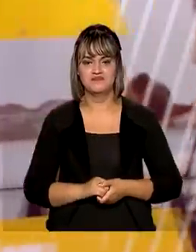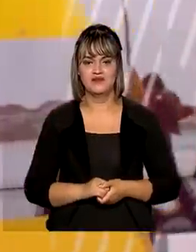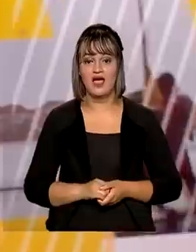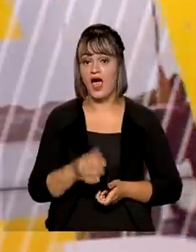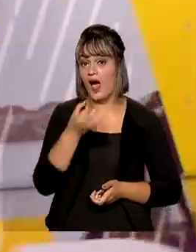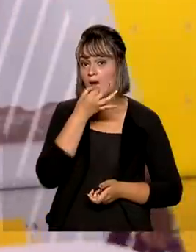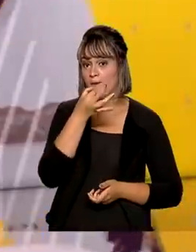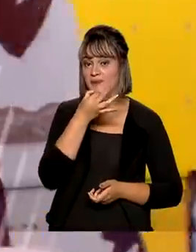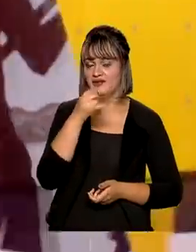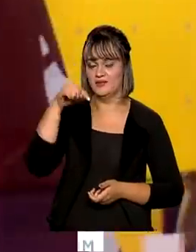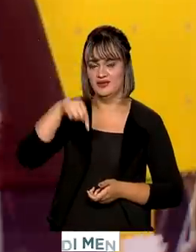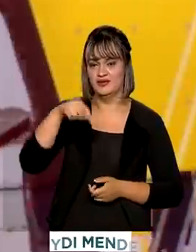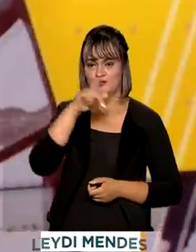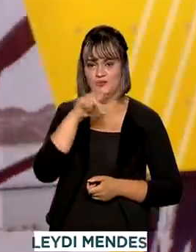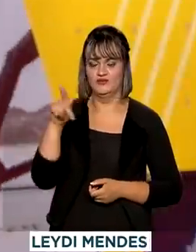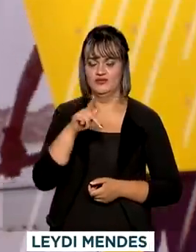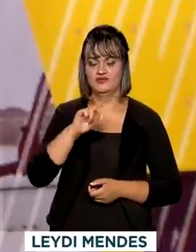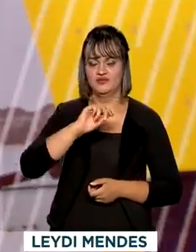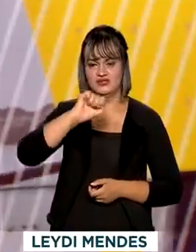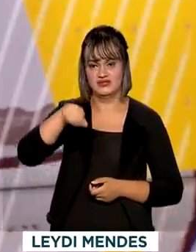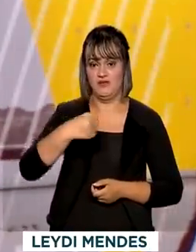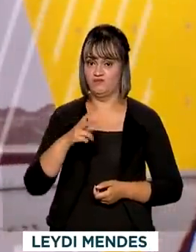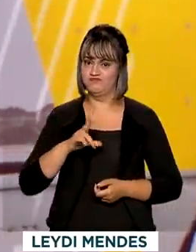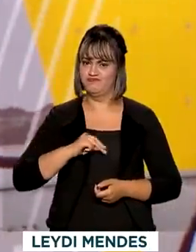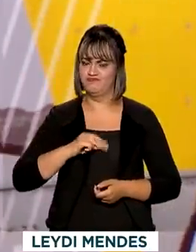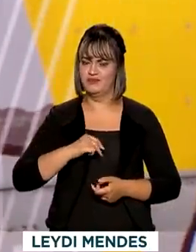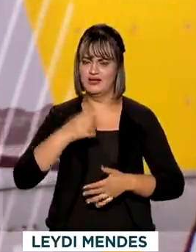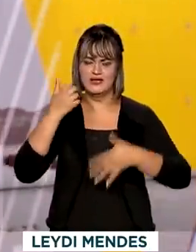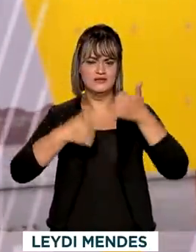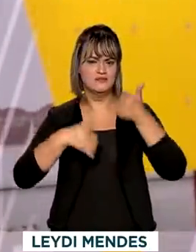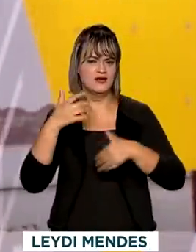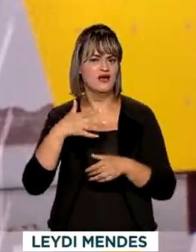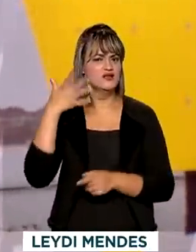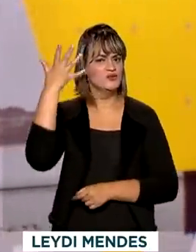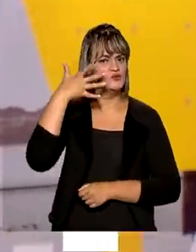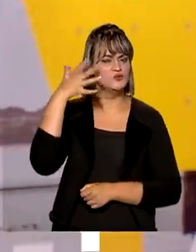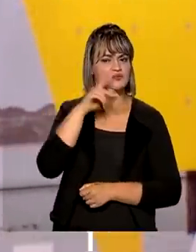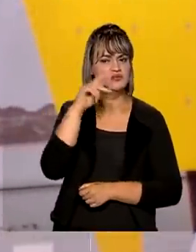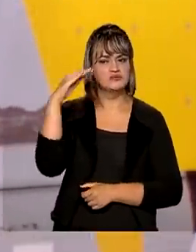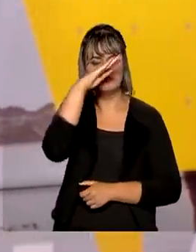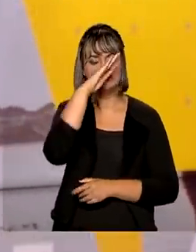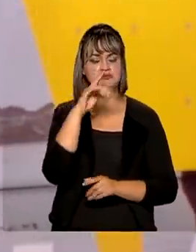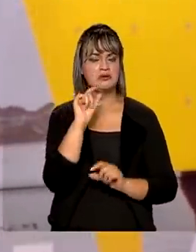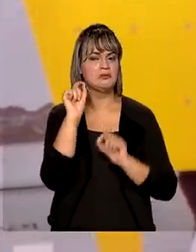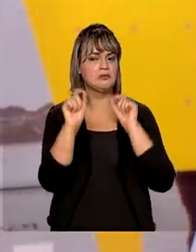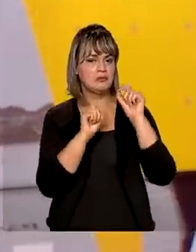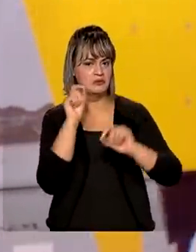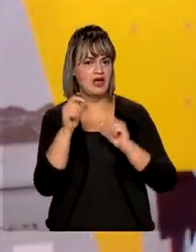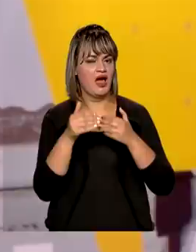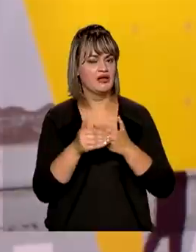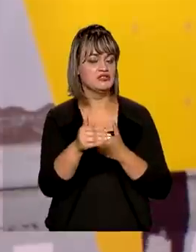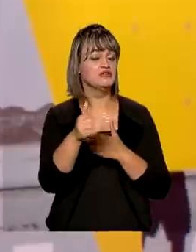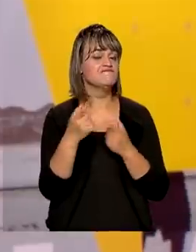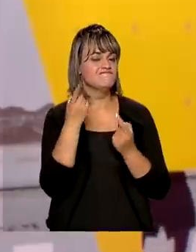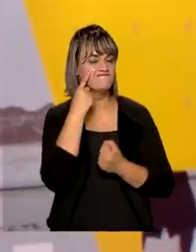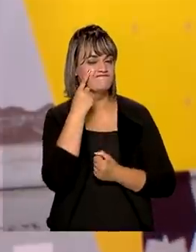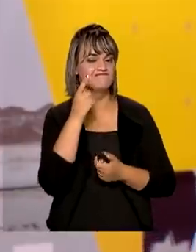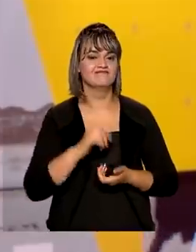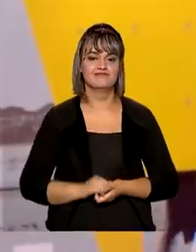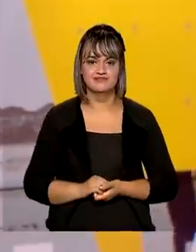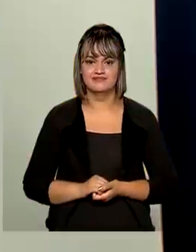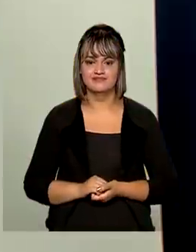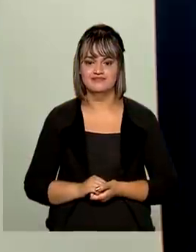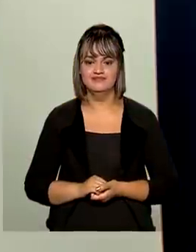o comentarista aqui da TV Brasil, Ricardo Caldas, analisa o discurso que deve ser feito pelo presidente Jair Bolsonaro na Assembleia Geral da ONU.